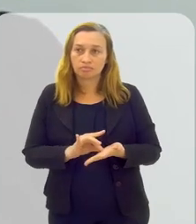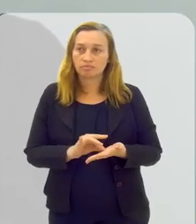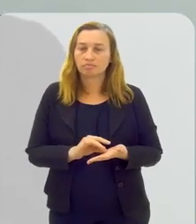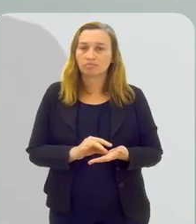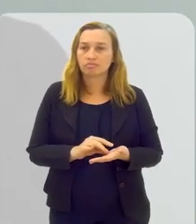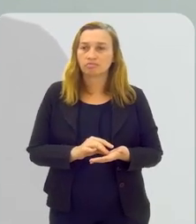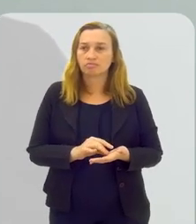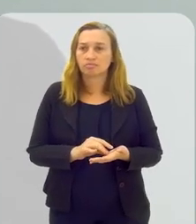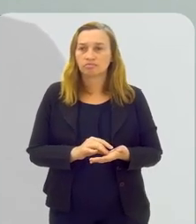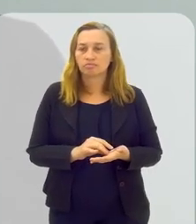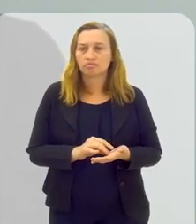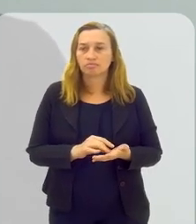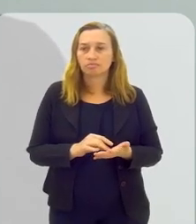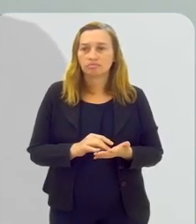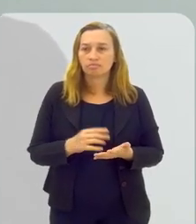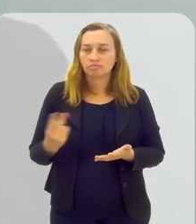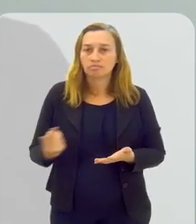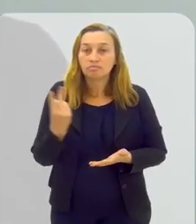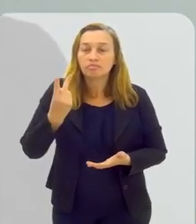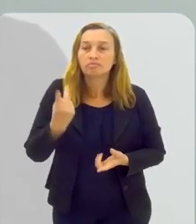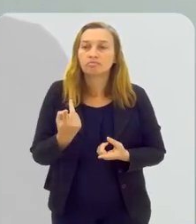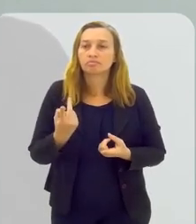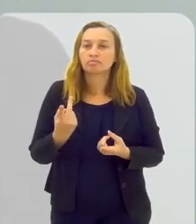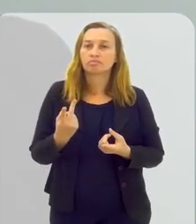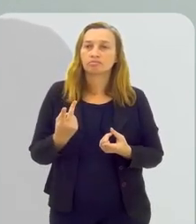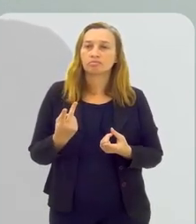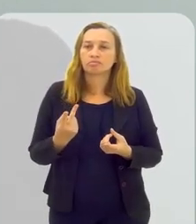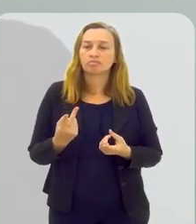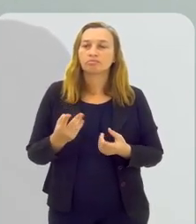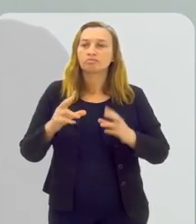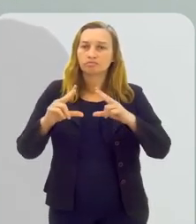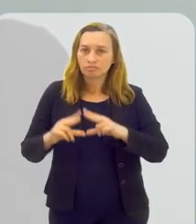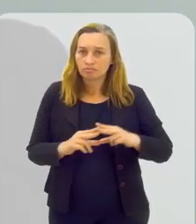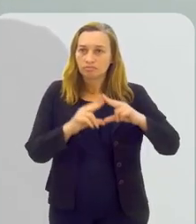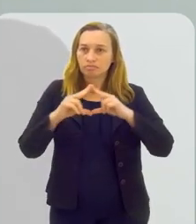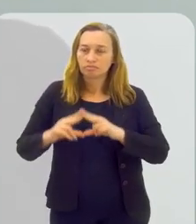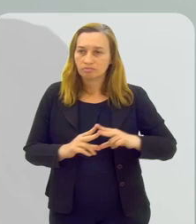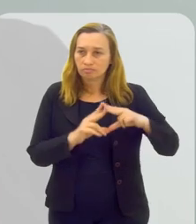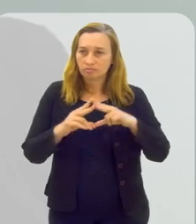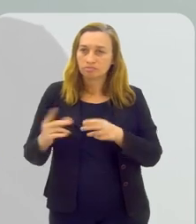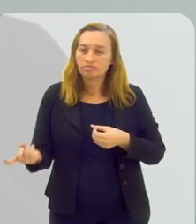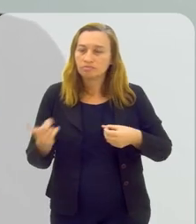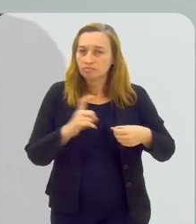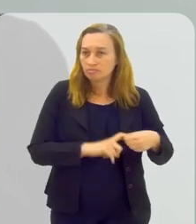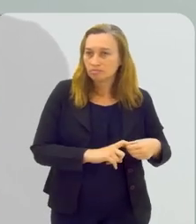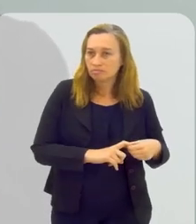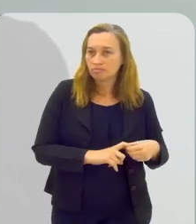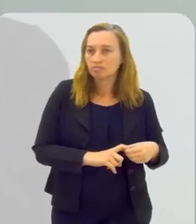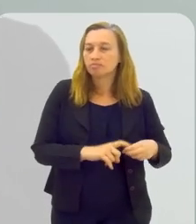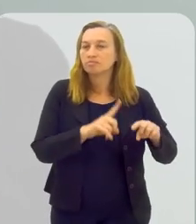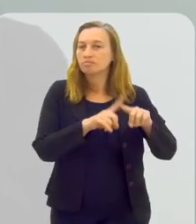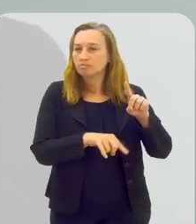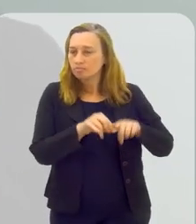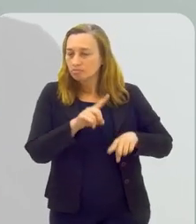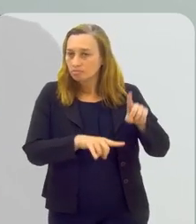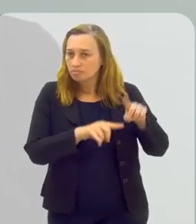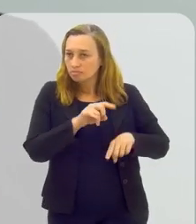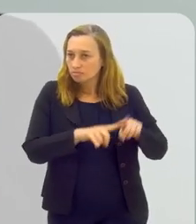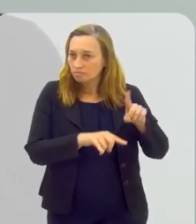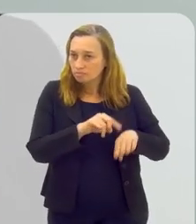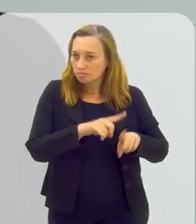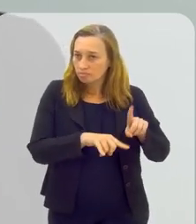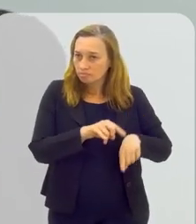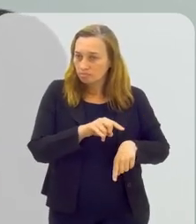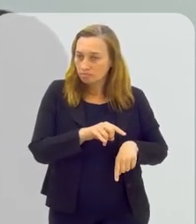verdade, acaba virando um círculo virtuoso, na medida em que a reciclagem, o retorno desses recicláveis